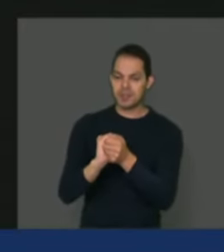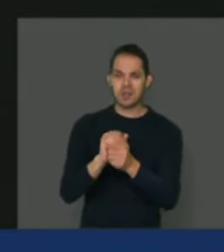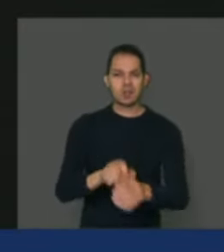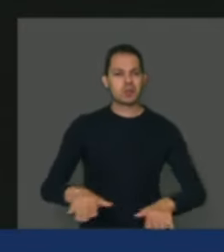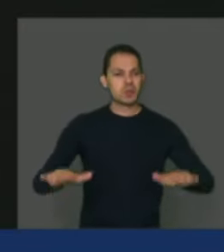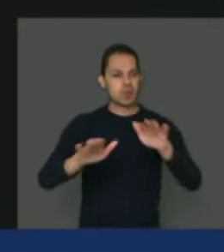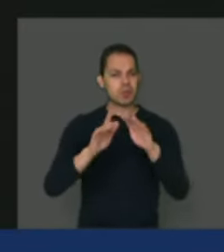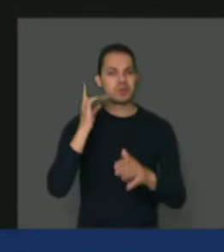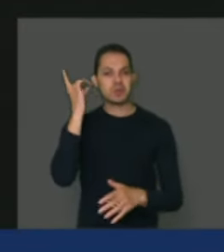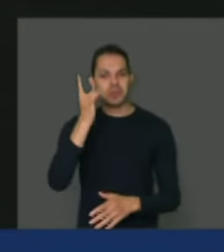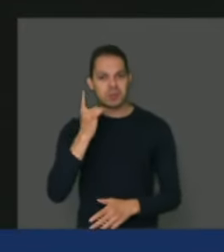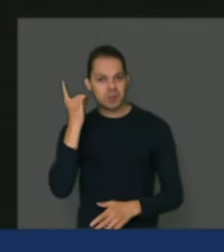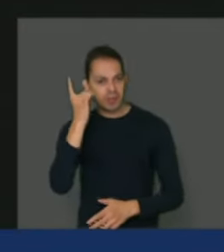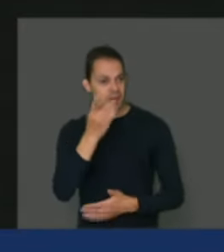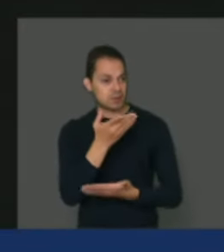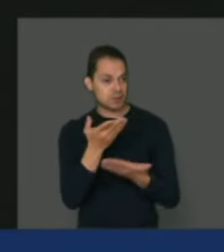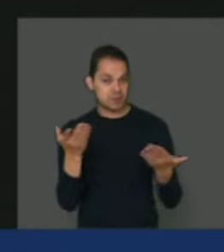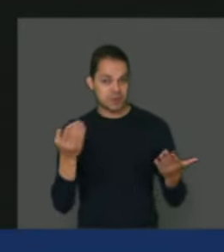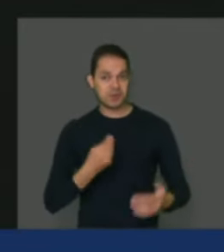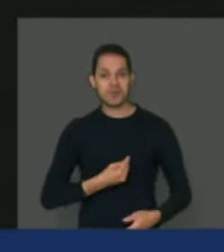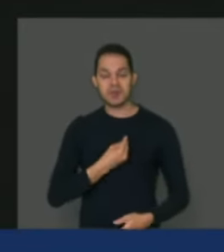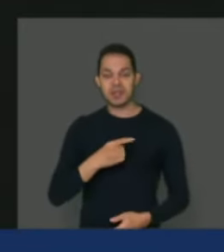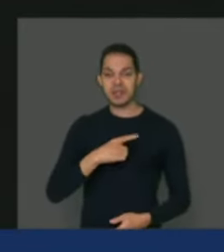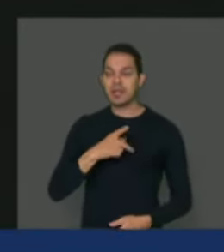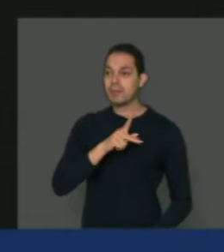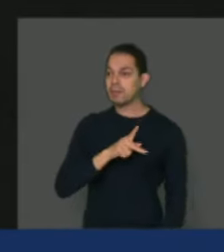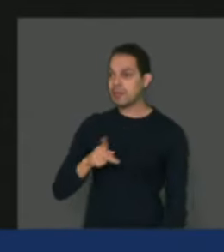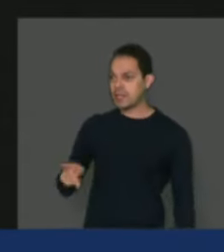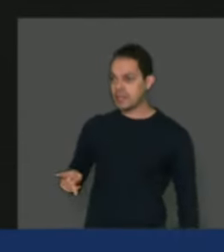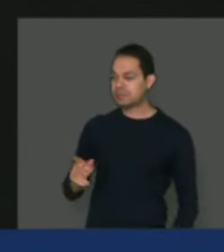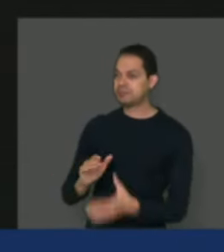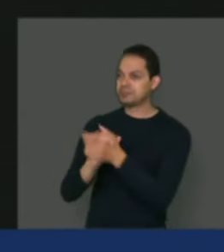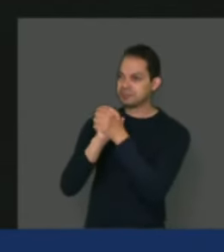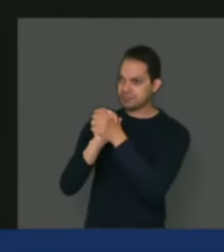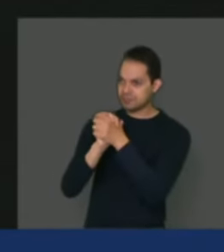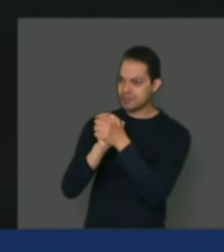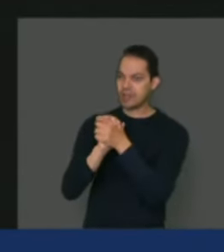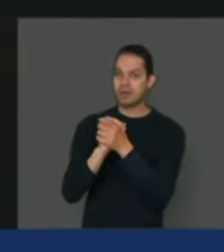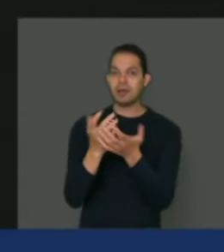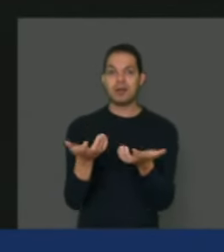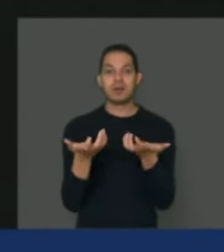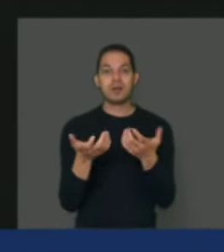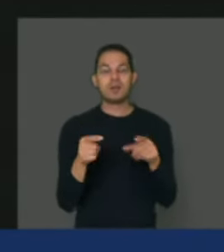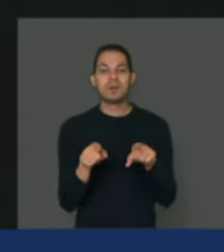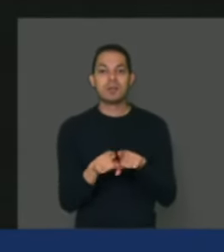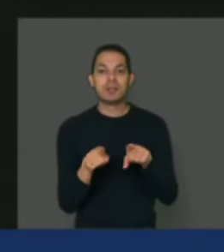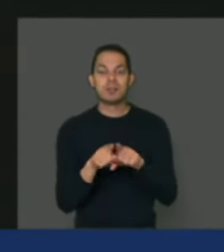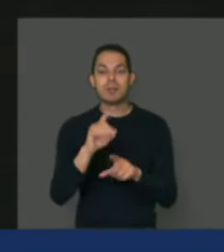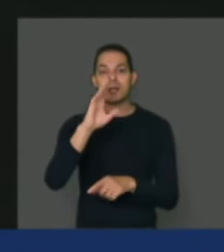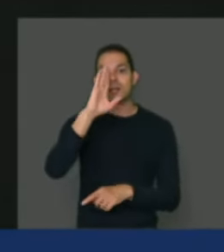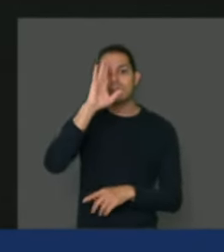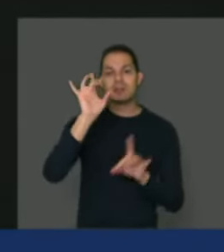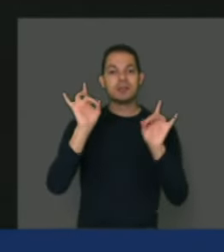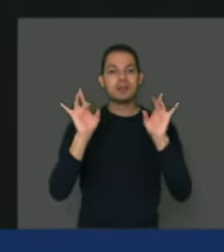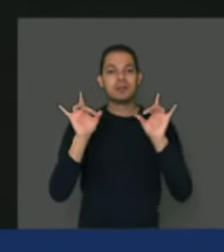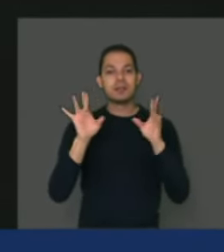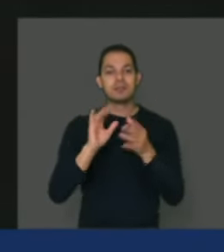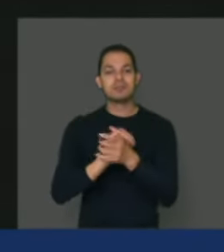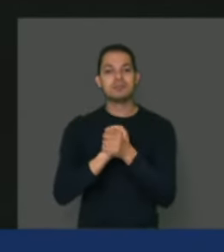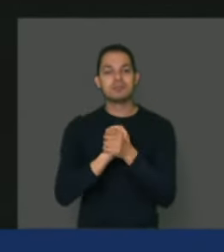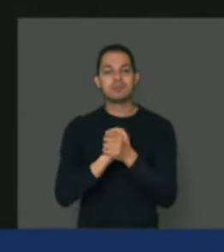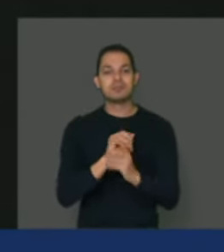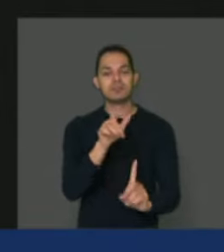deputados e deputadas. Senhor presidente, queria em especial saudar